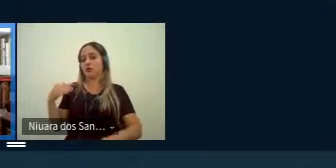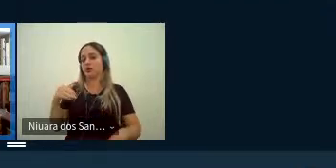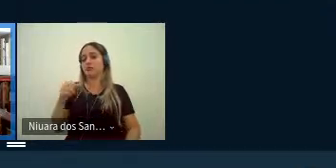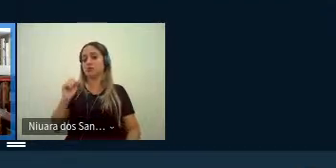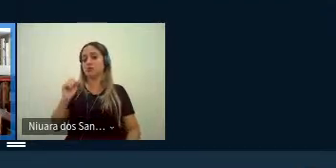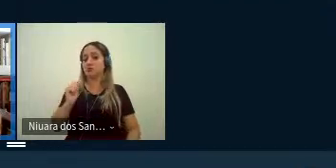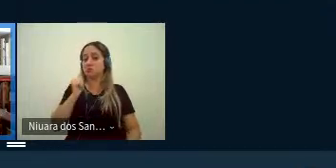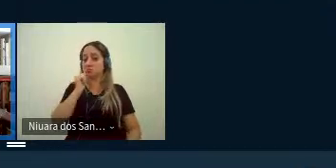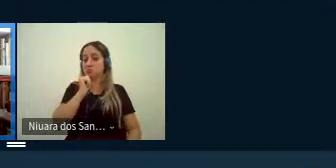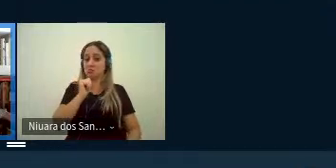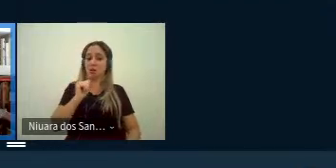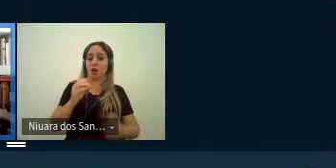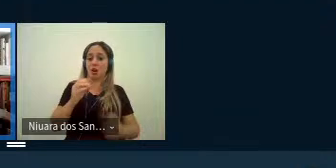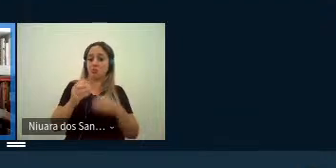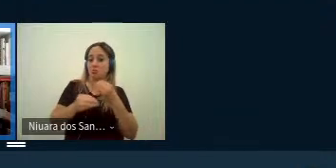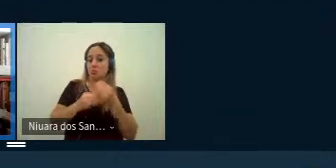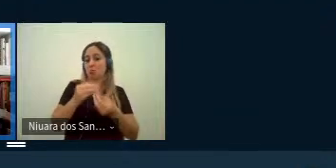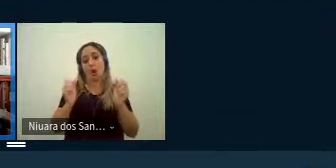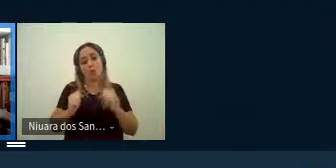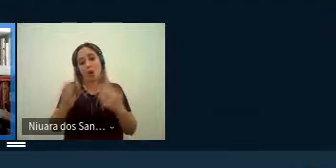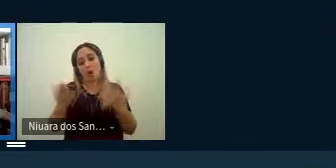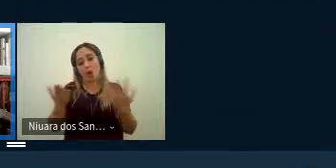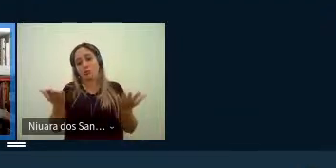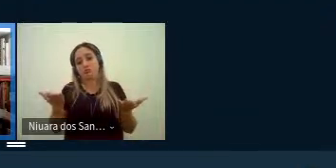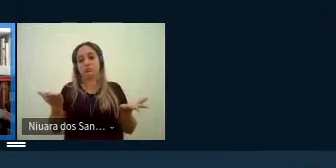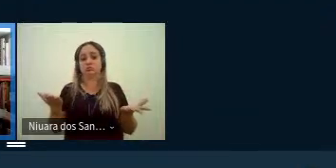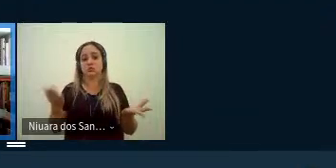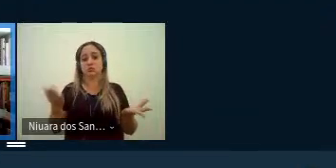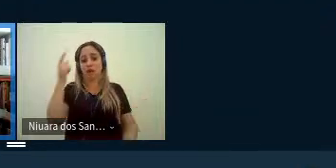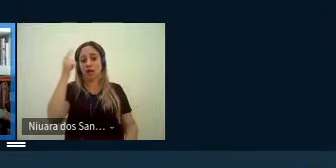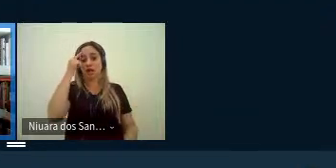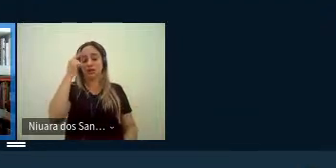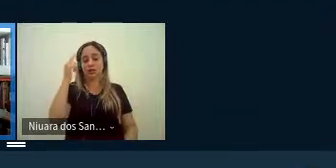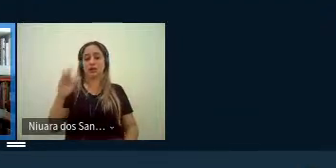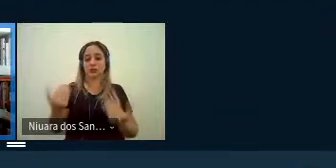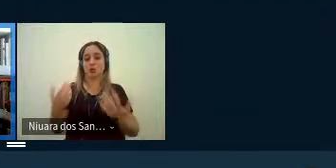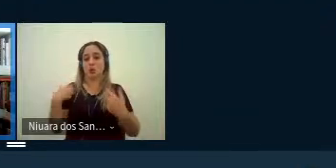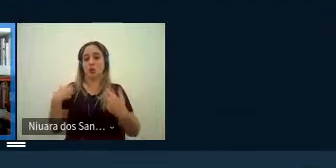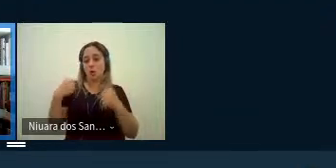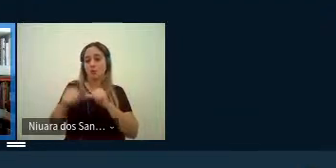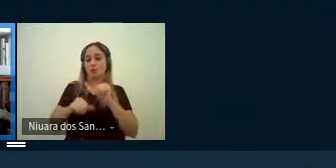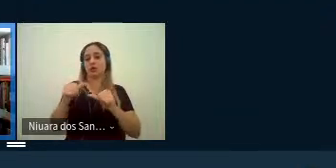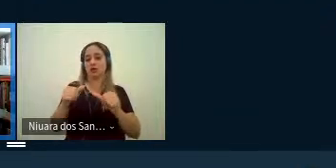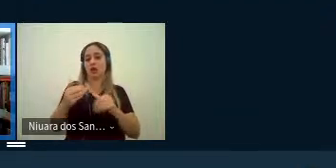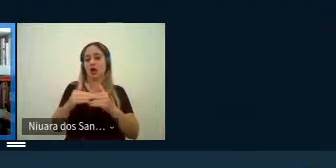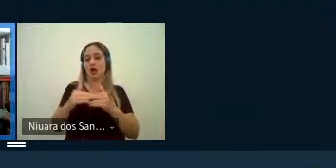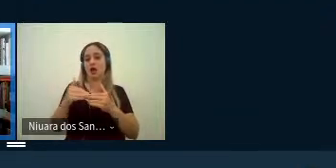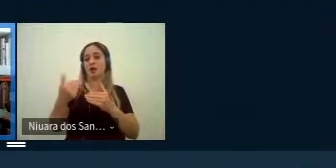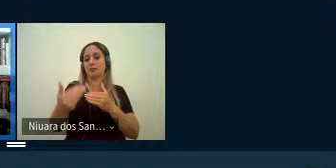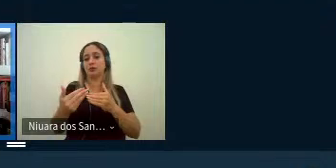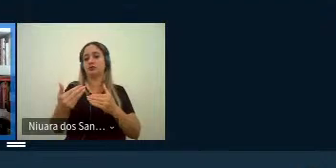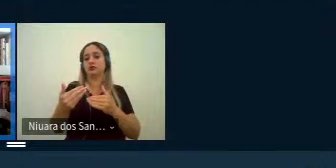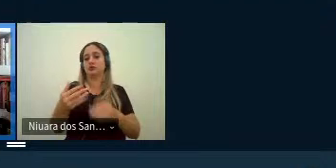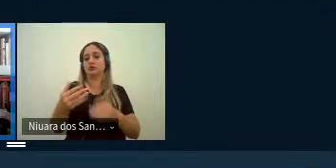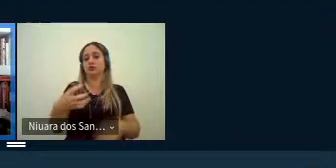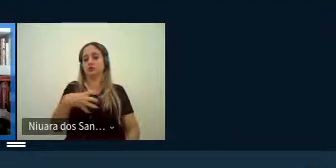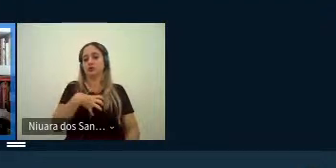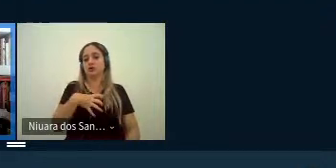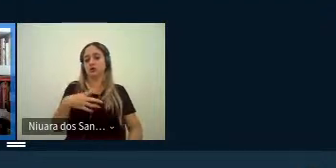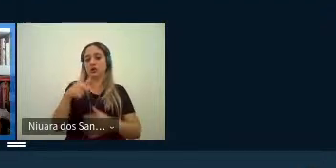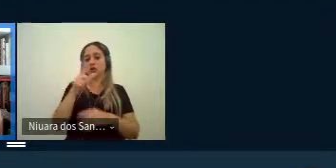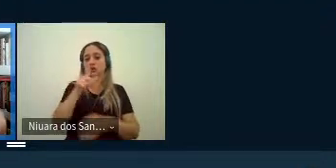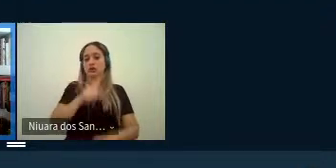feminino então a concepção aqui mudaria a partir do estilo literário